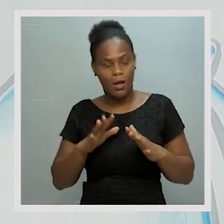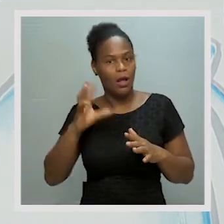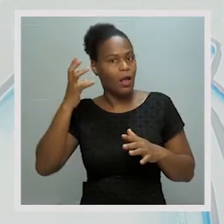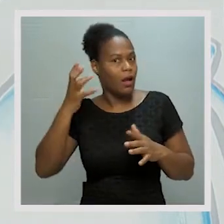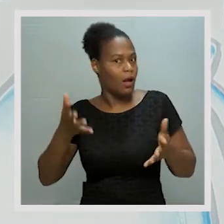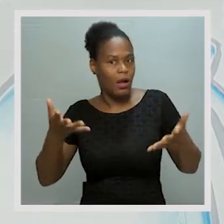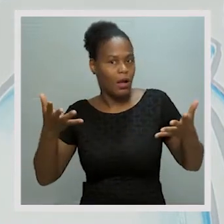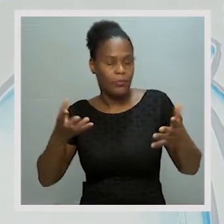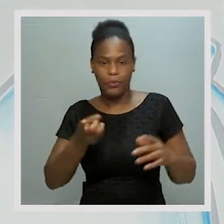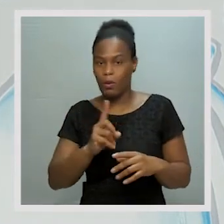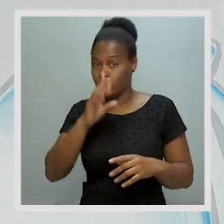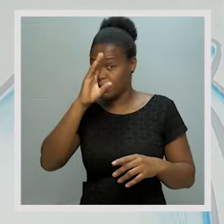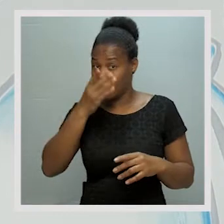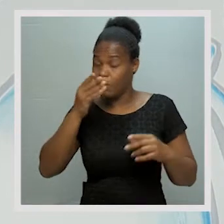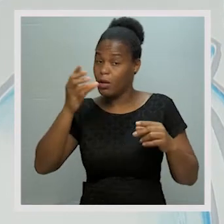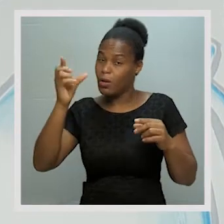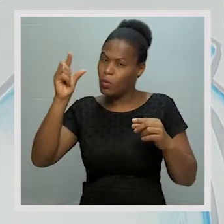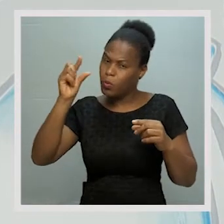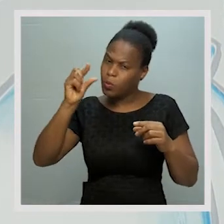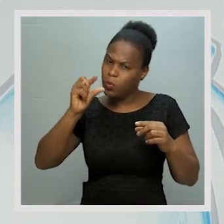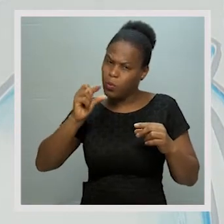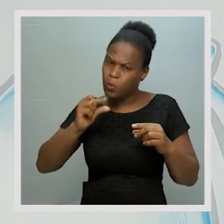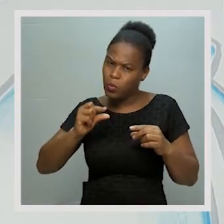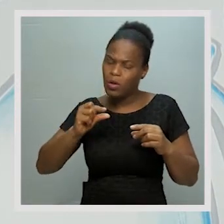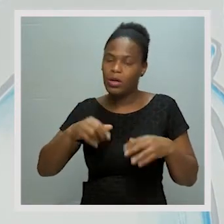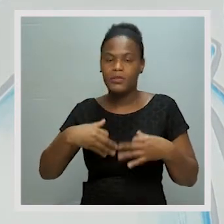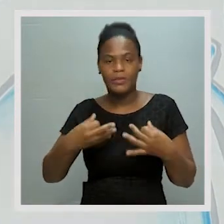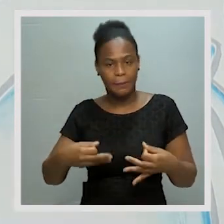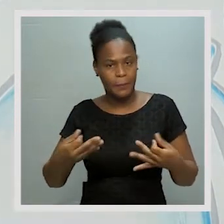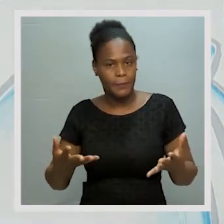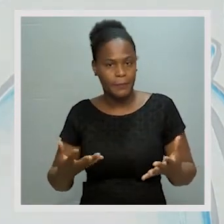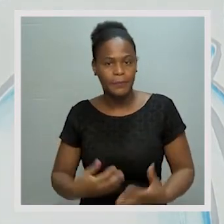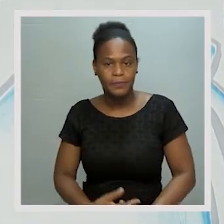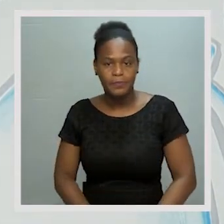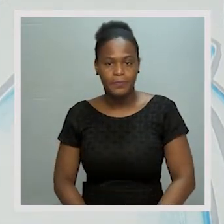mas com um tom alto, mas já sabem que devemos baixar o volume. Sempre.